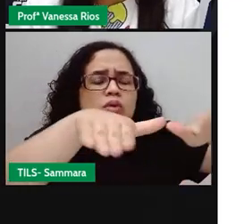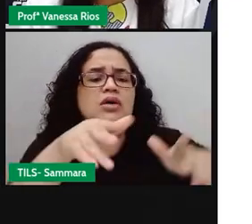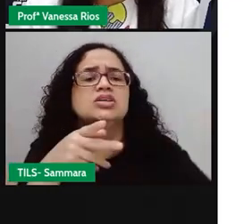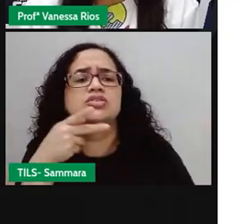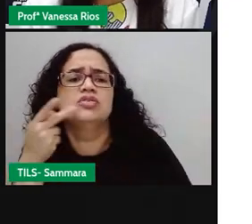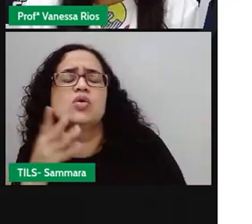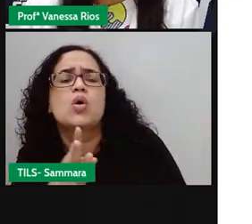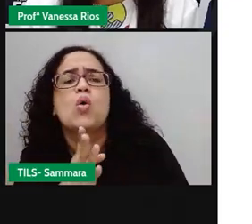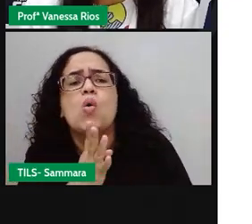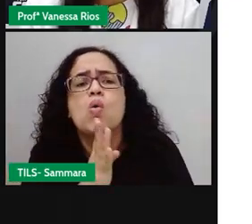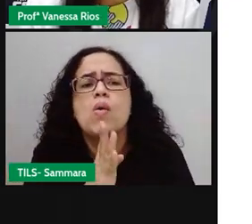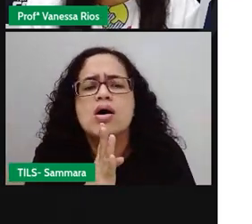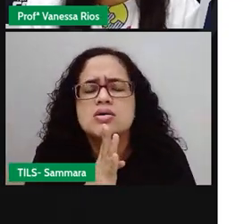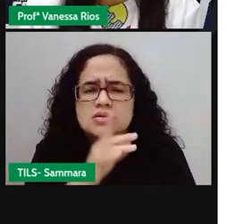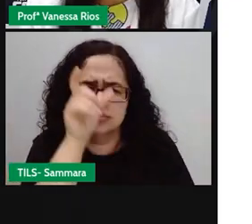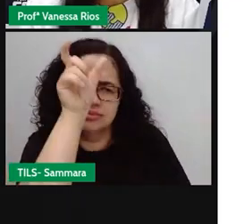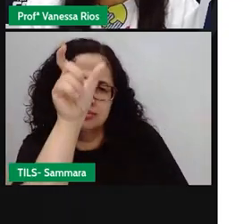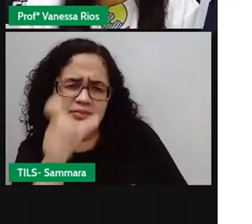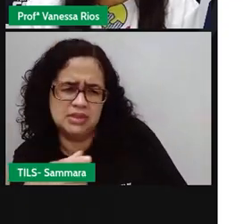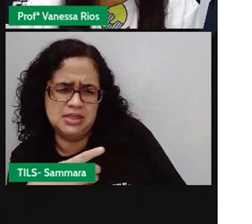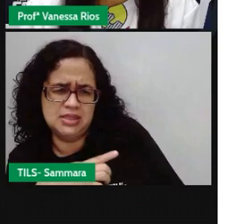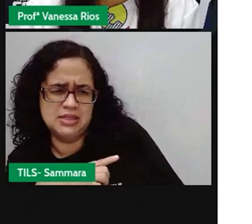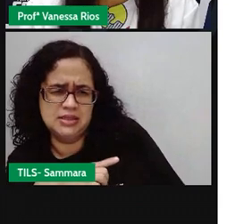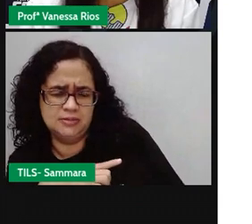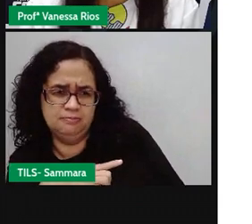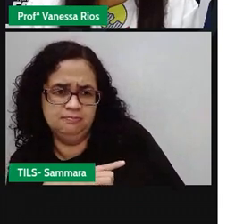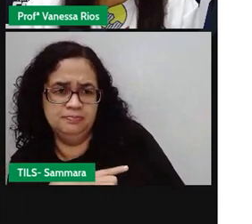onde esses personagens aparecem?